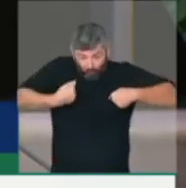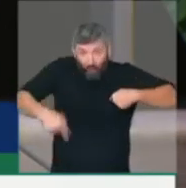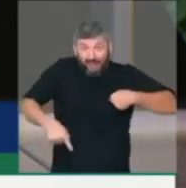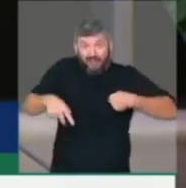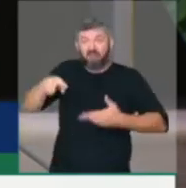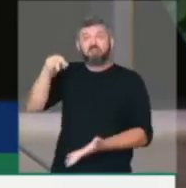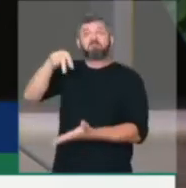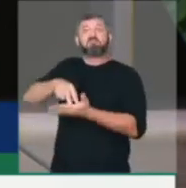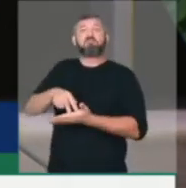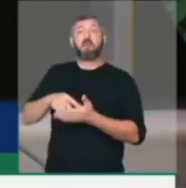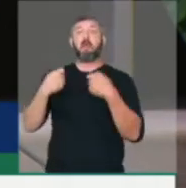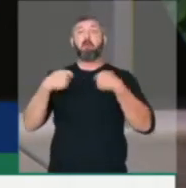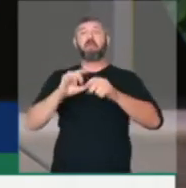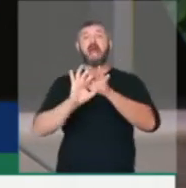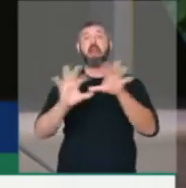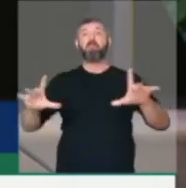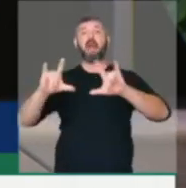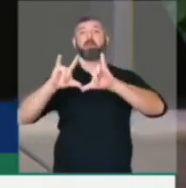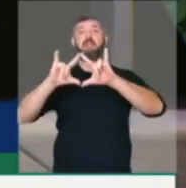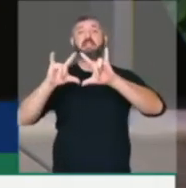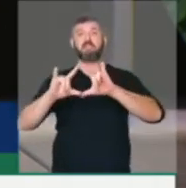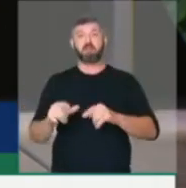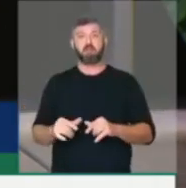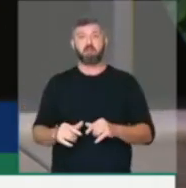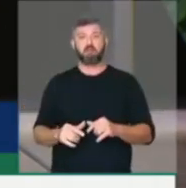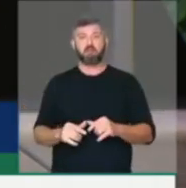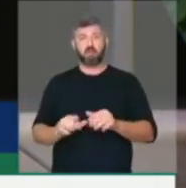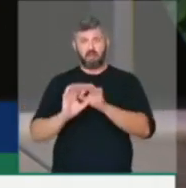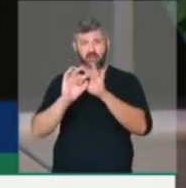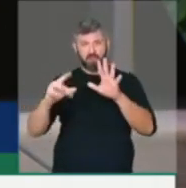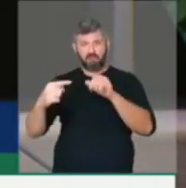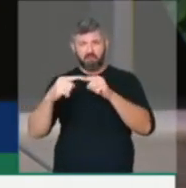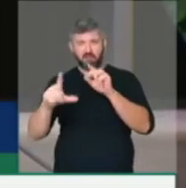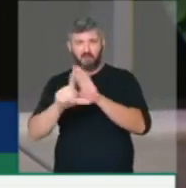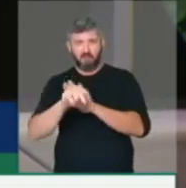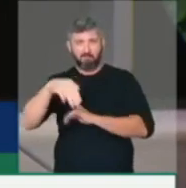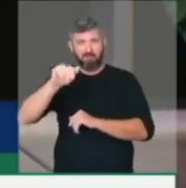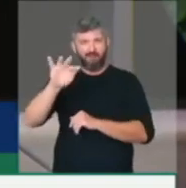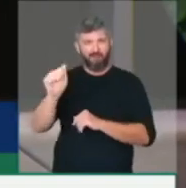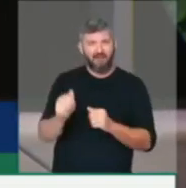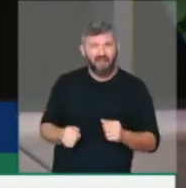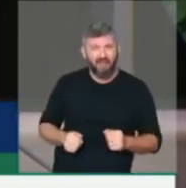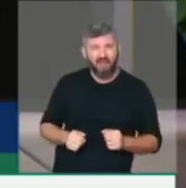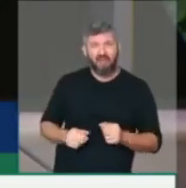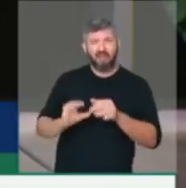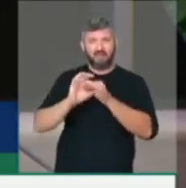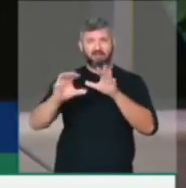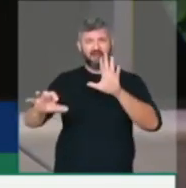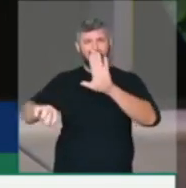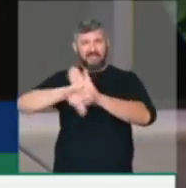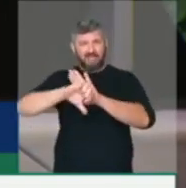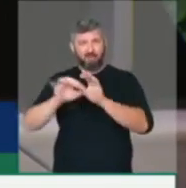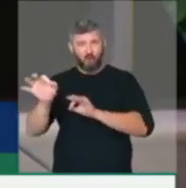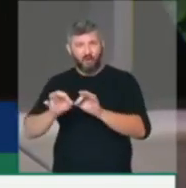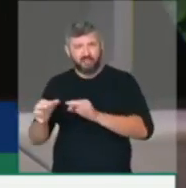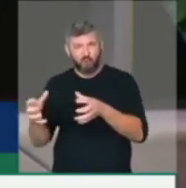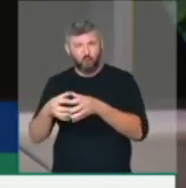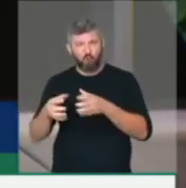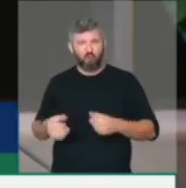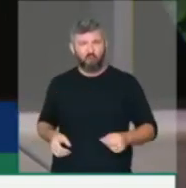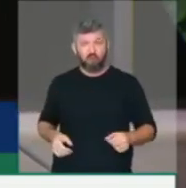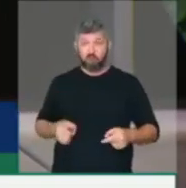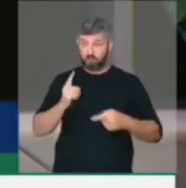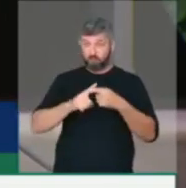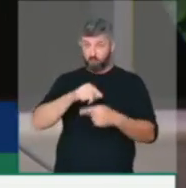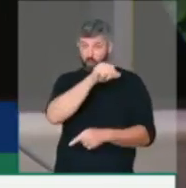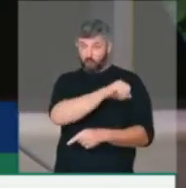defender a legalização das milícias, a legalização da máfia, a legalização do crime organizado. Porque o Rio